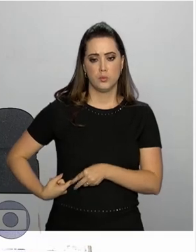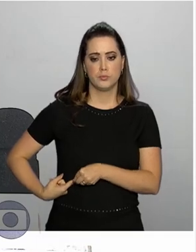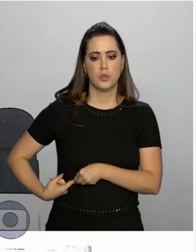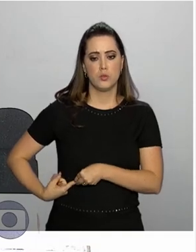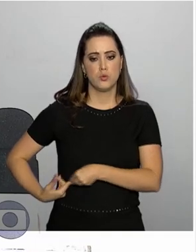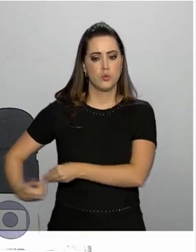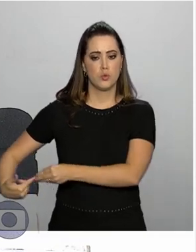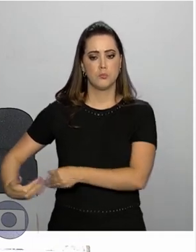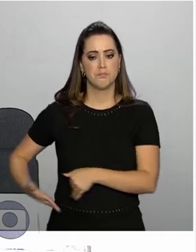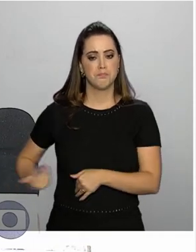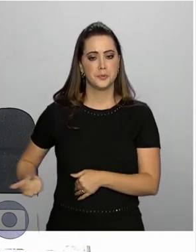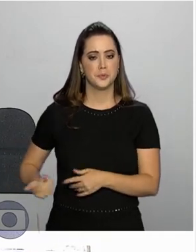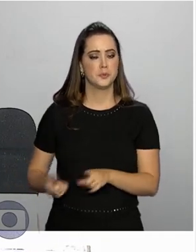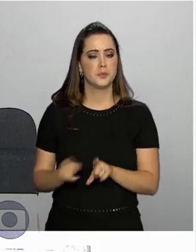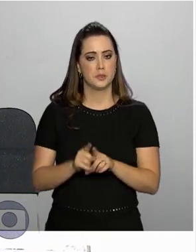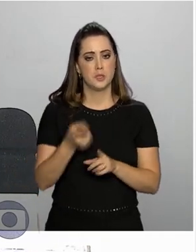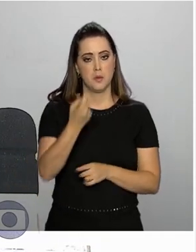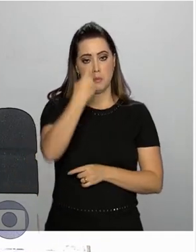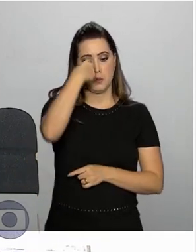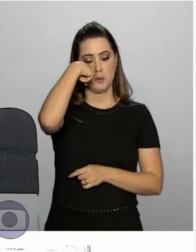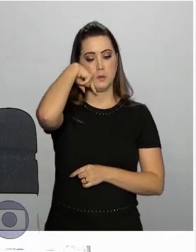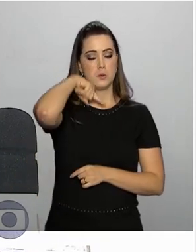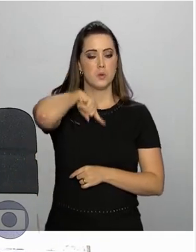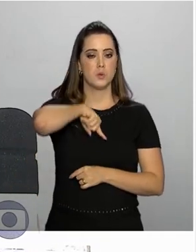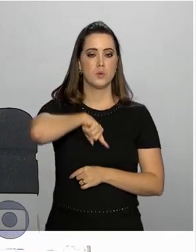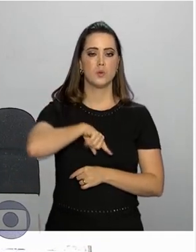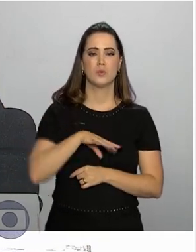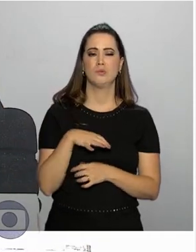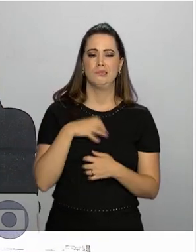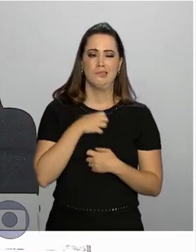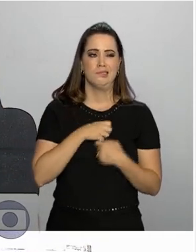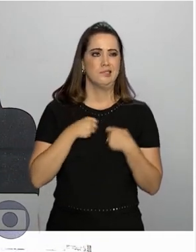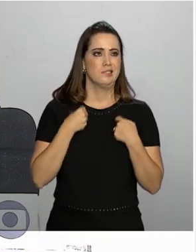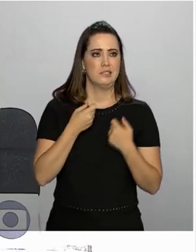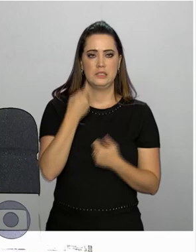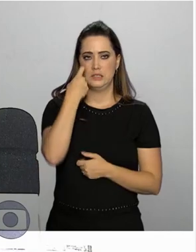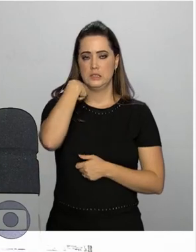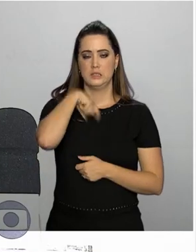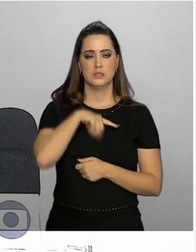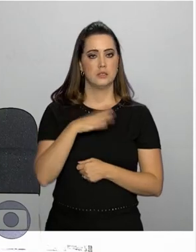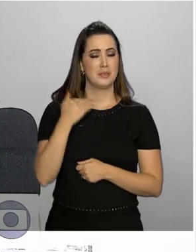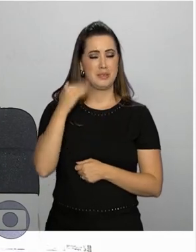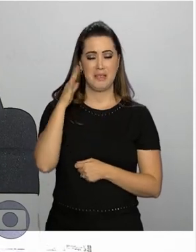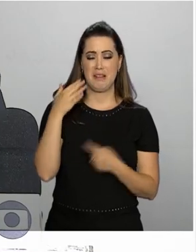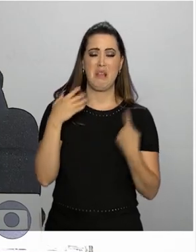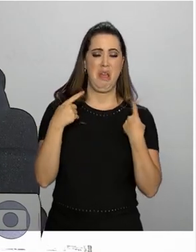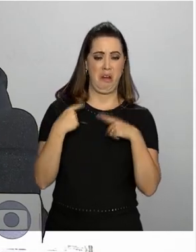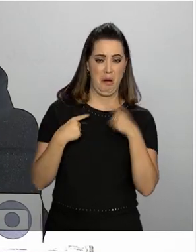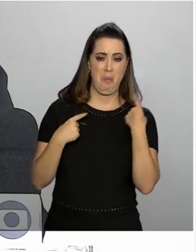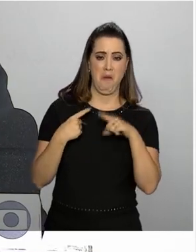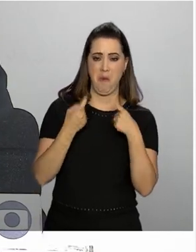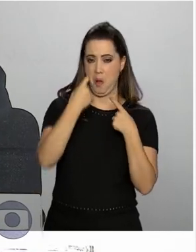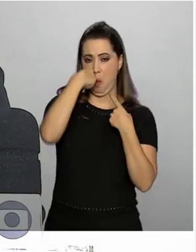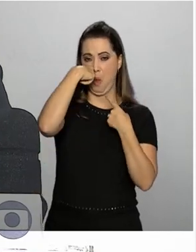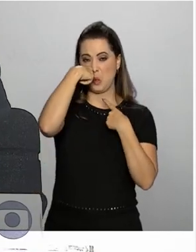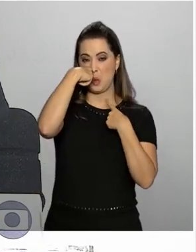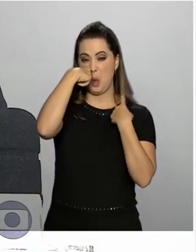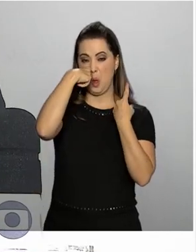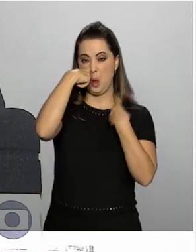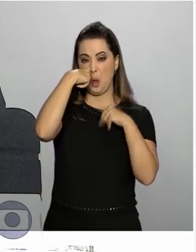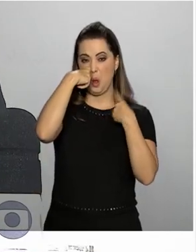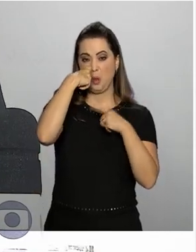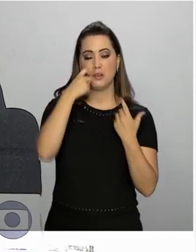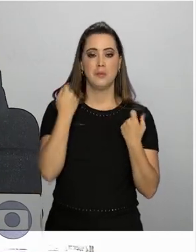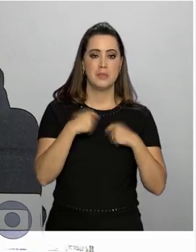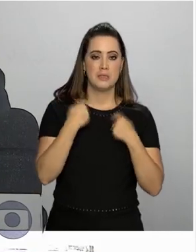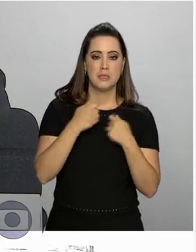sacou a sonda anasogástrica que o incomodava muito. Era uma das coisas que ele mais reclamava, era da sonda, a